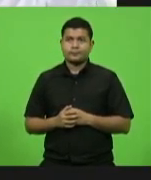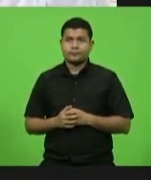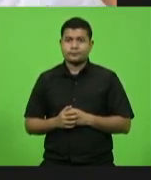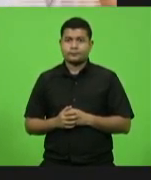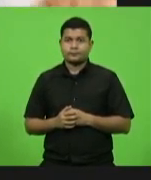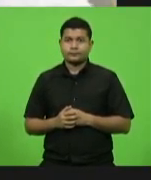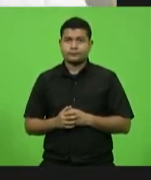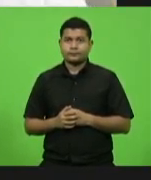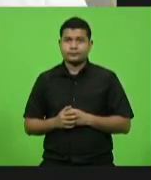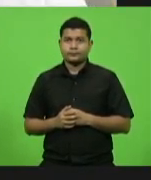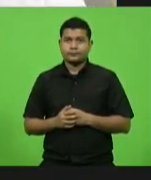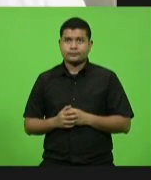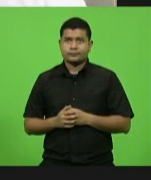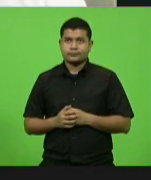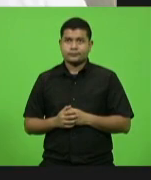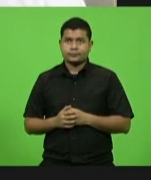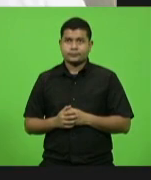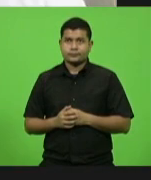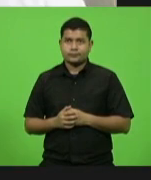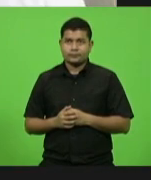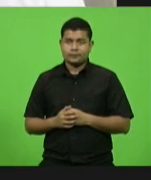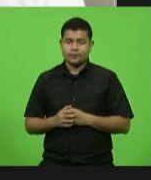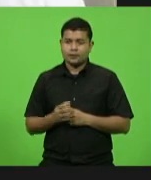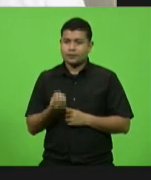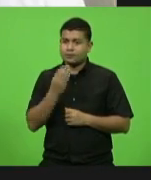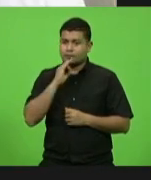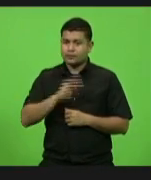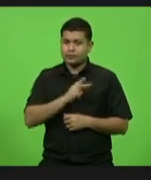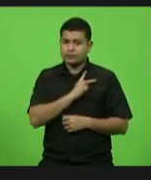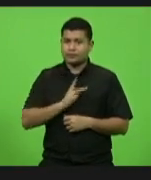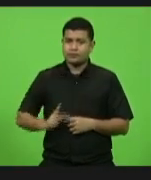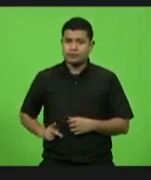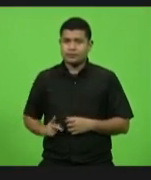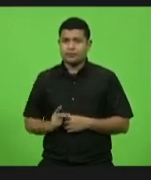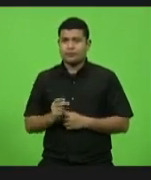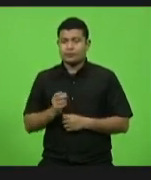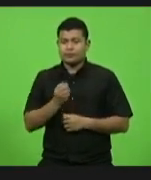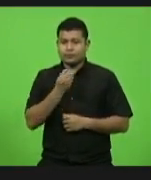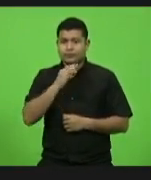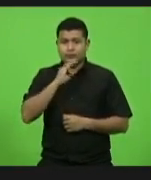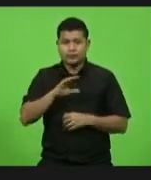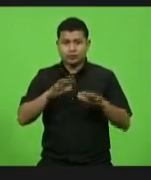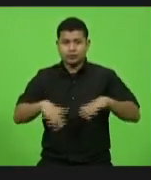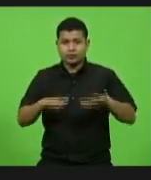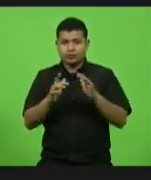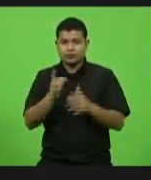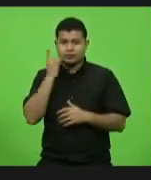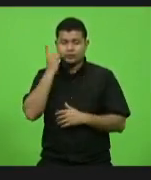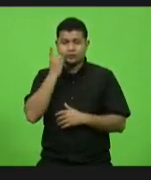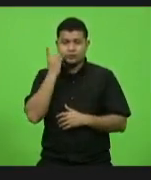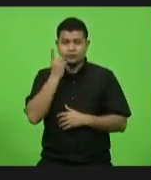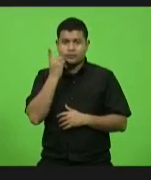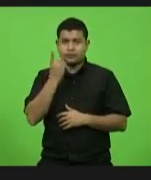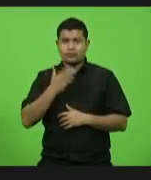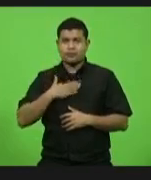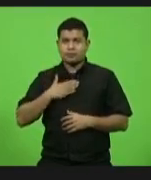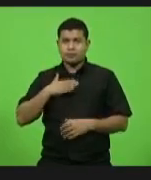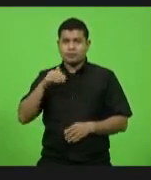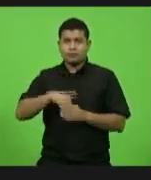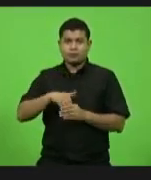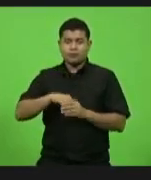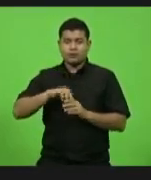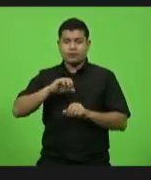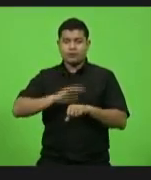Andercheid. Boa tarde, presidente. Boa tarde a todos os colegas e deputados. Meu voto para relator,